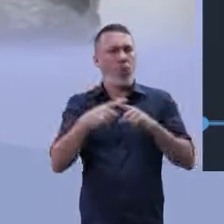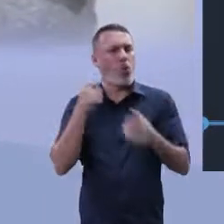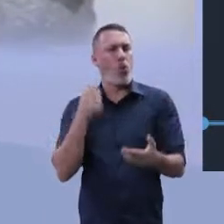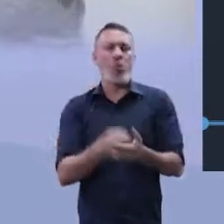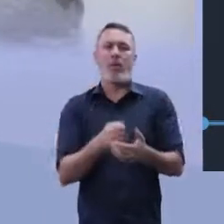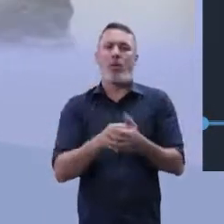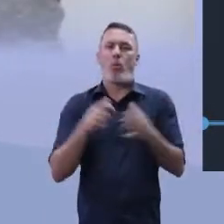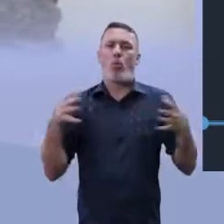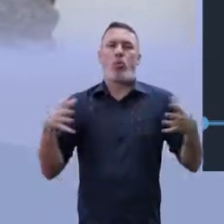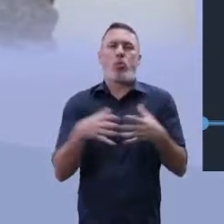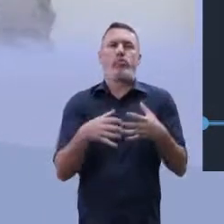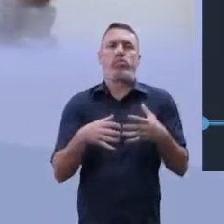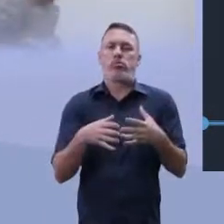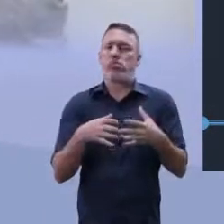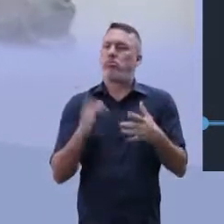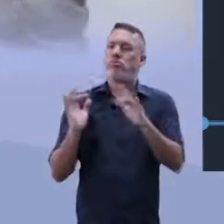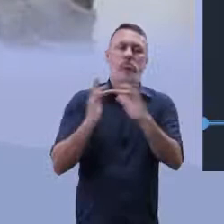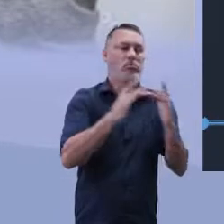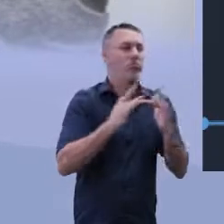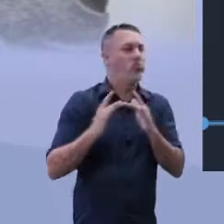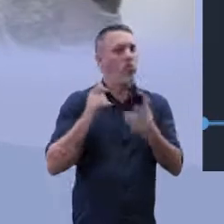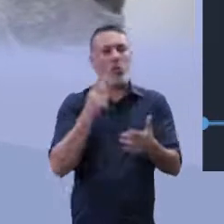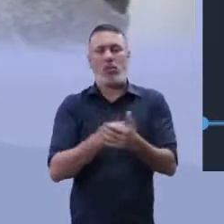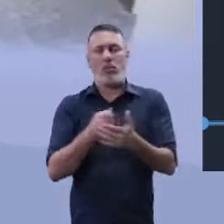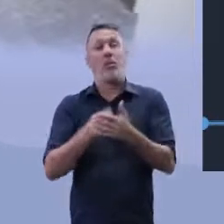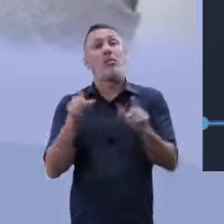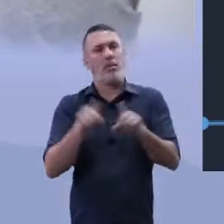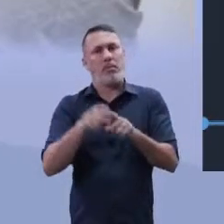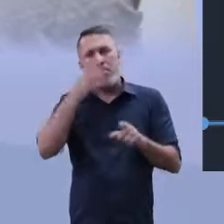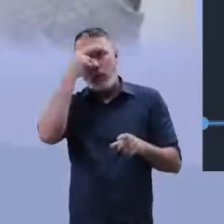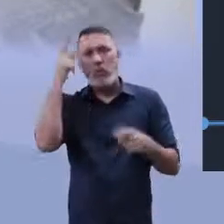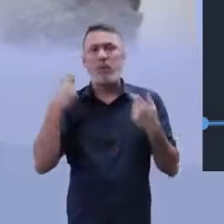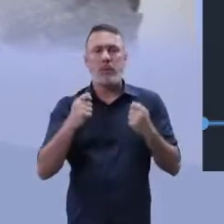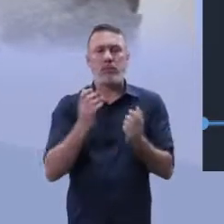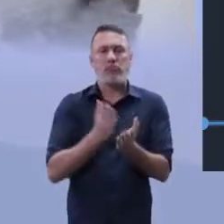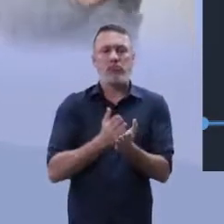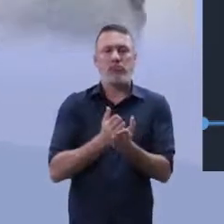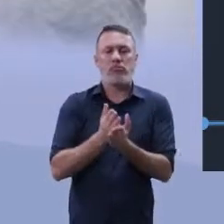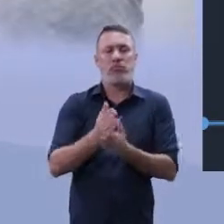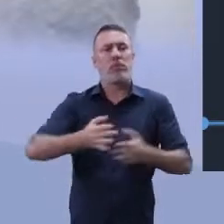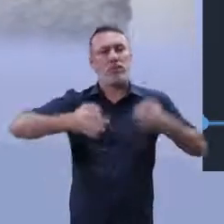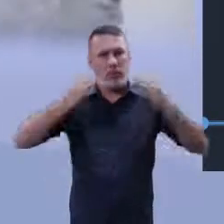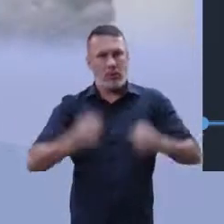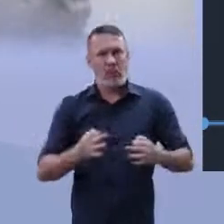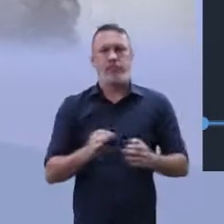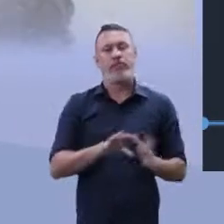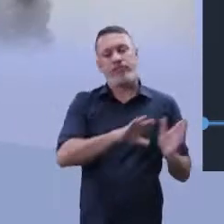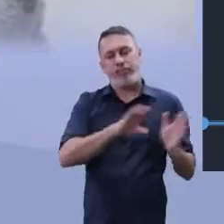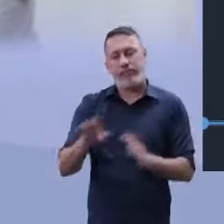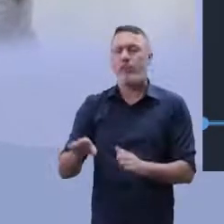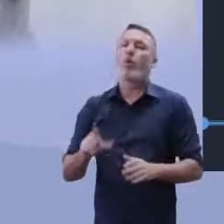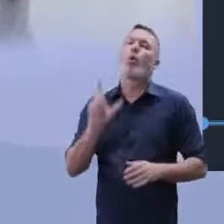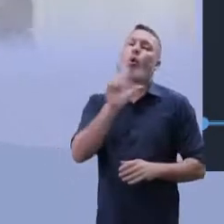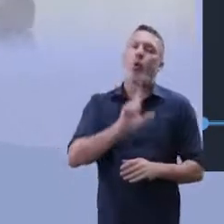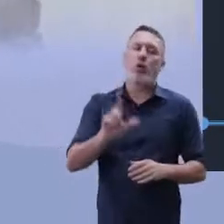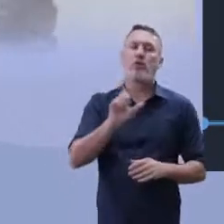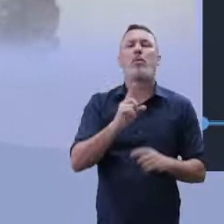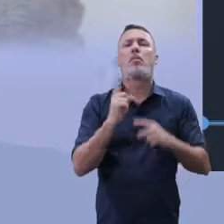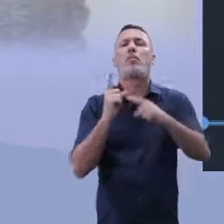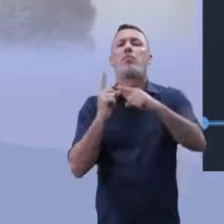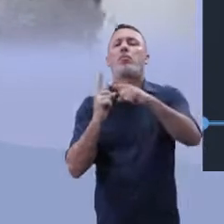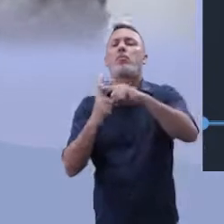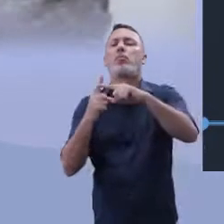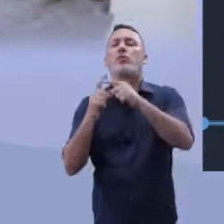ele ensina as pessoas a trabalhar em grupo e, obviamente, ensina as pessoas a serem mais honestas. Obviamente, pontos positivos para o esporte, ele